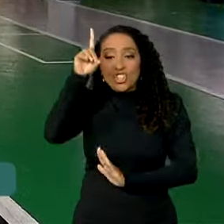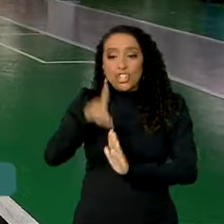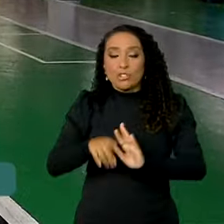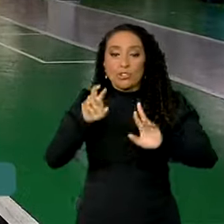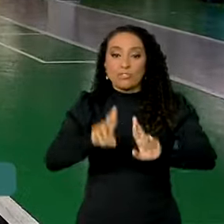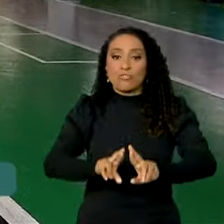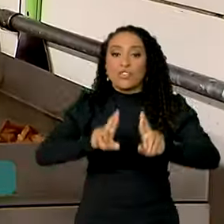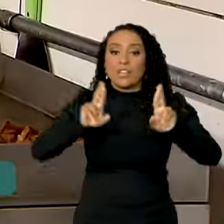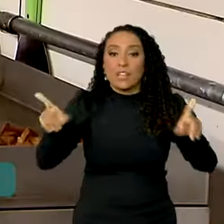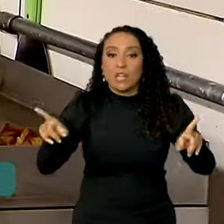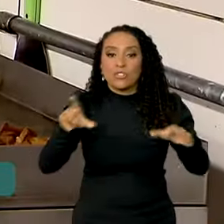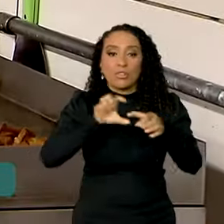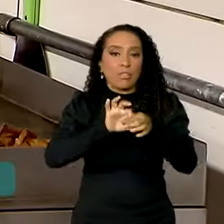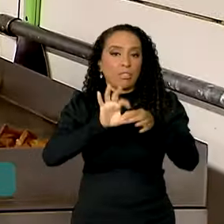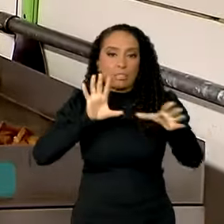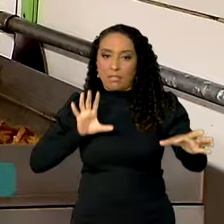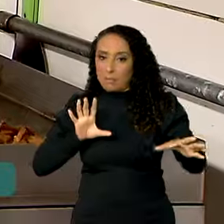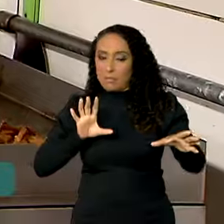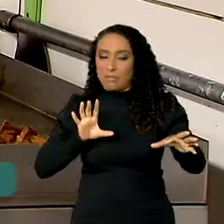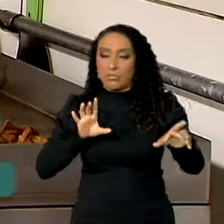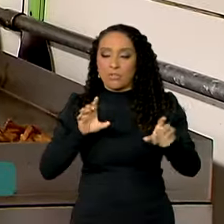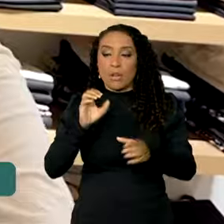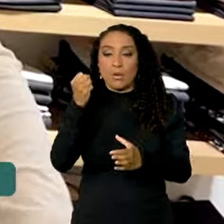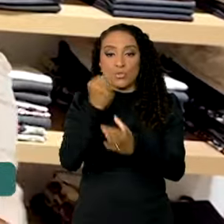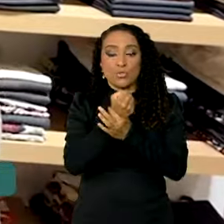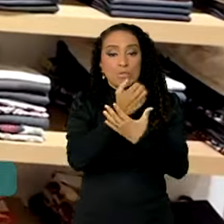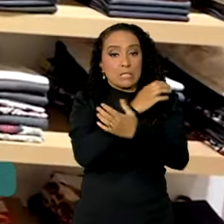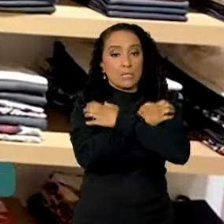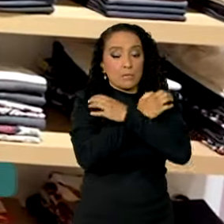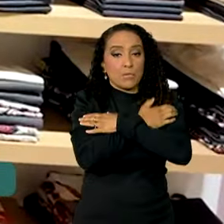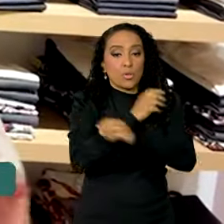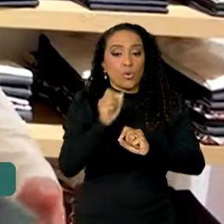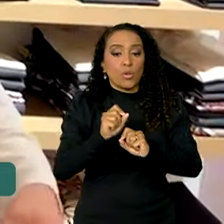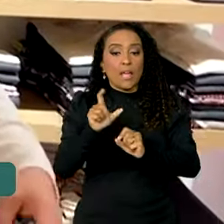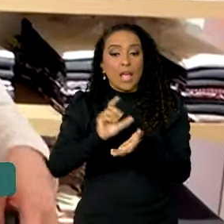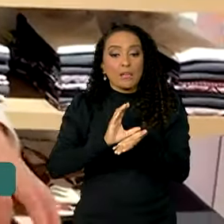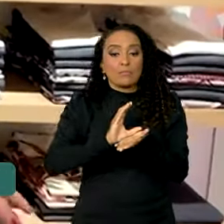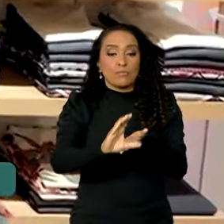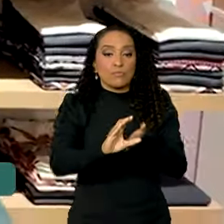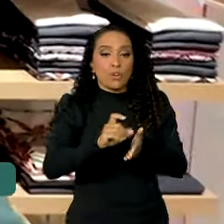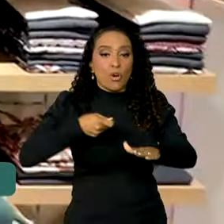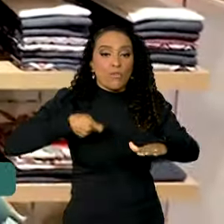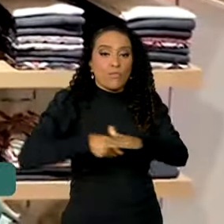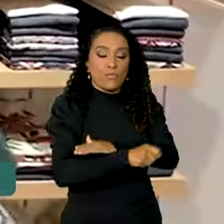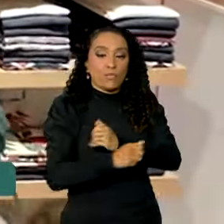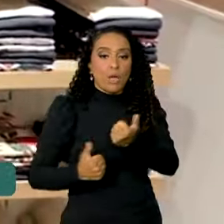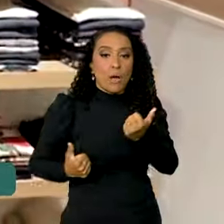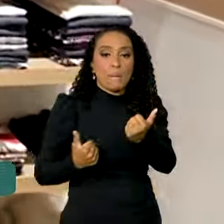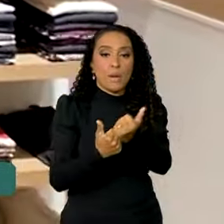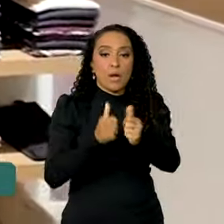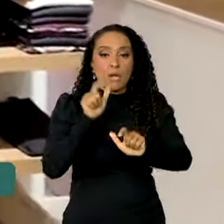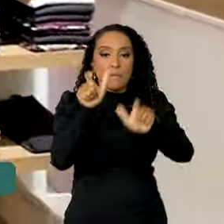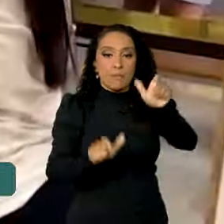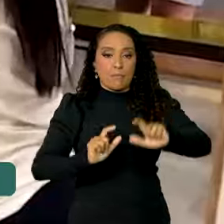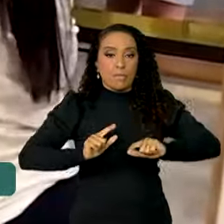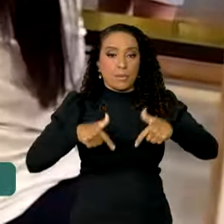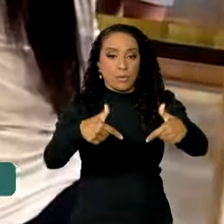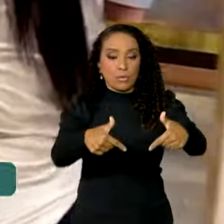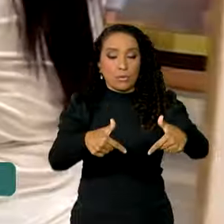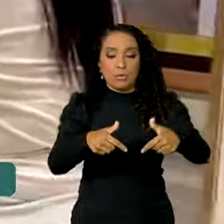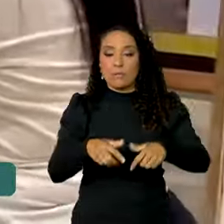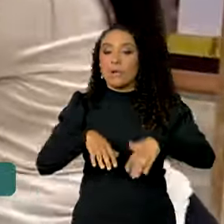distintos e independentes. O seguro-desemprego é financiado pelo Fundo de Amparo ao Trabalhador,